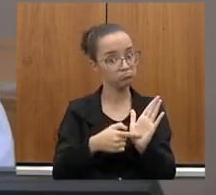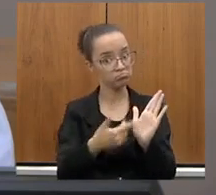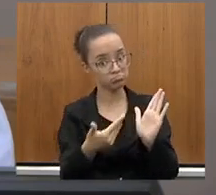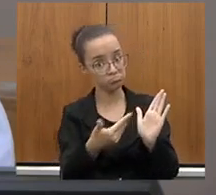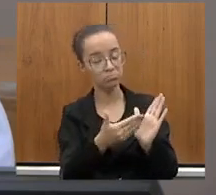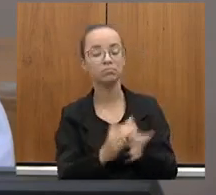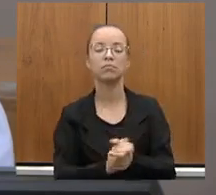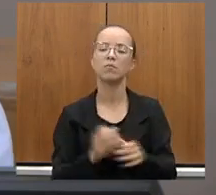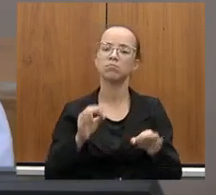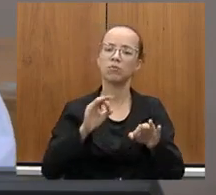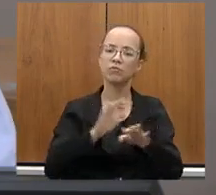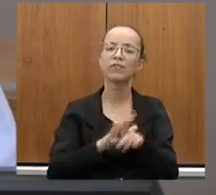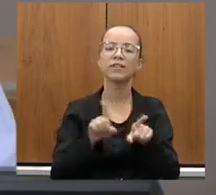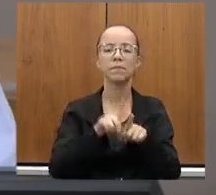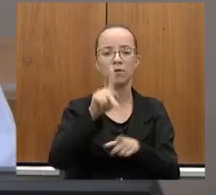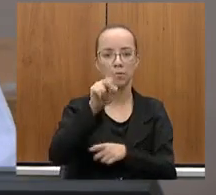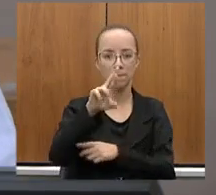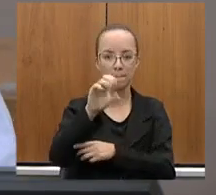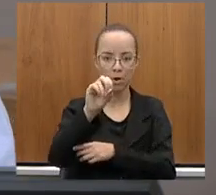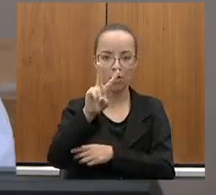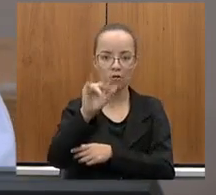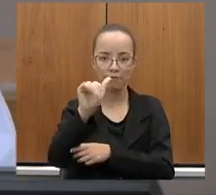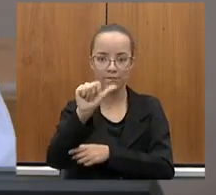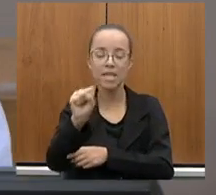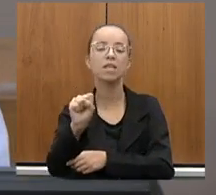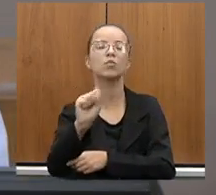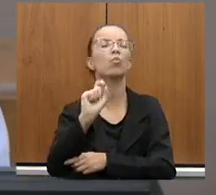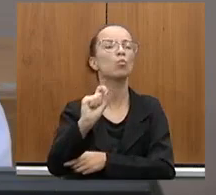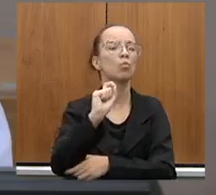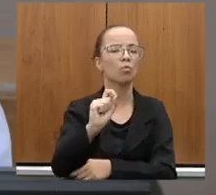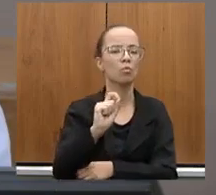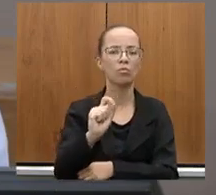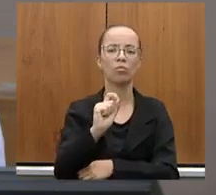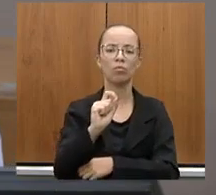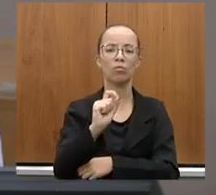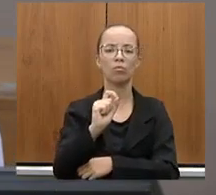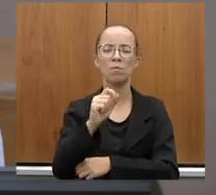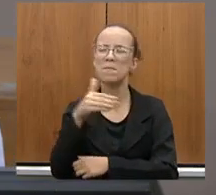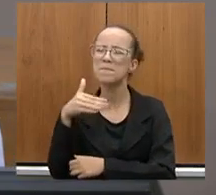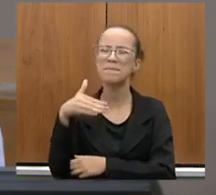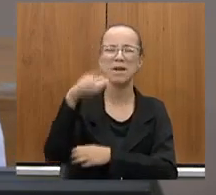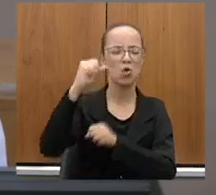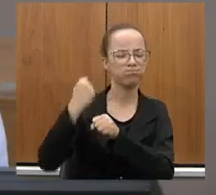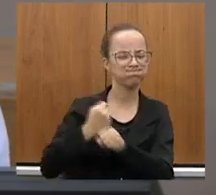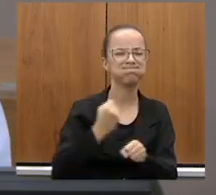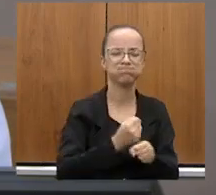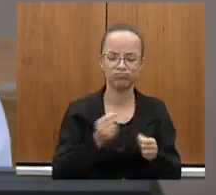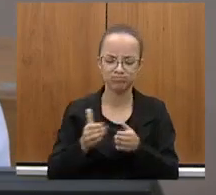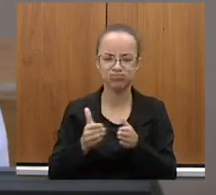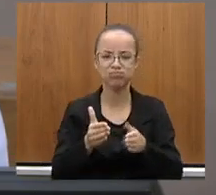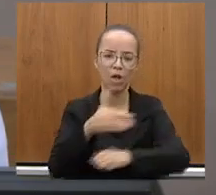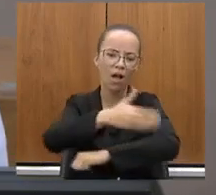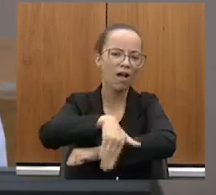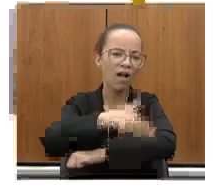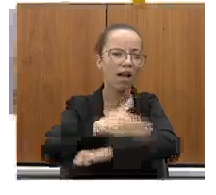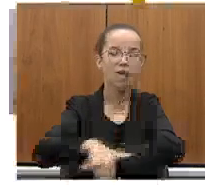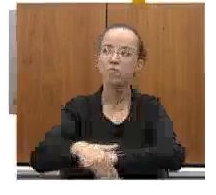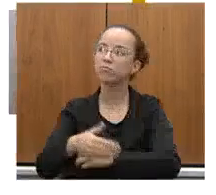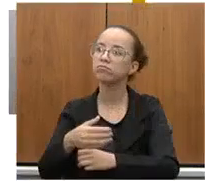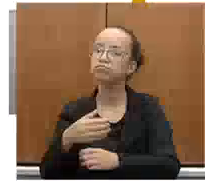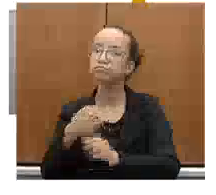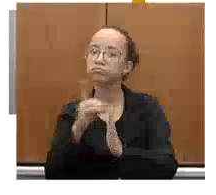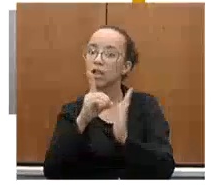Por fim, o Provias, que foi o maior pacote de obras rodoviárias da última década,